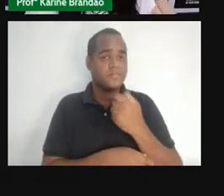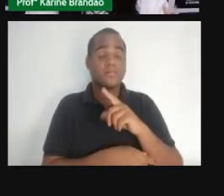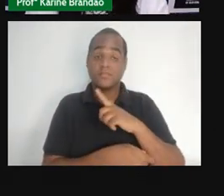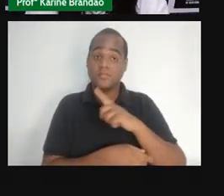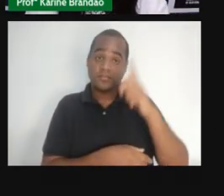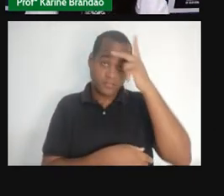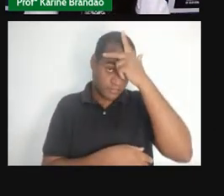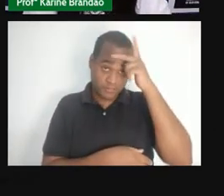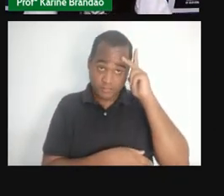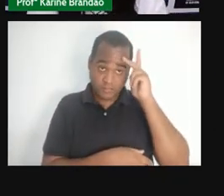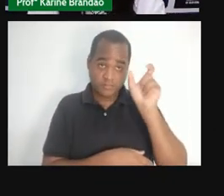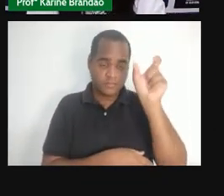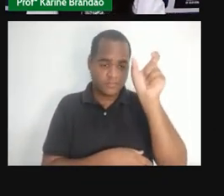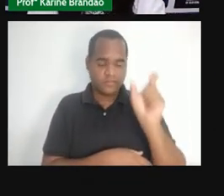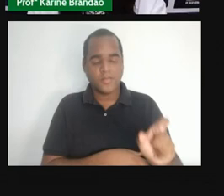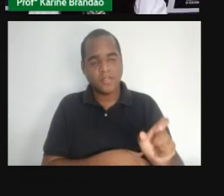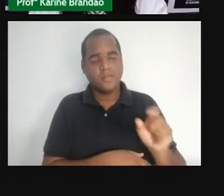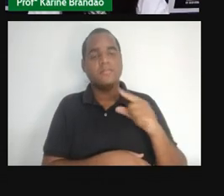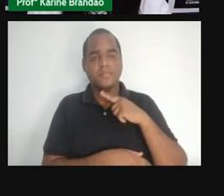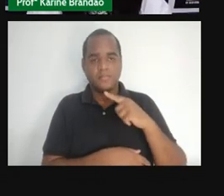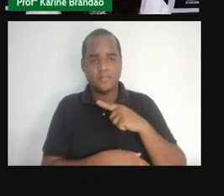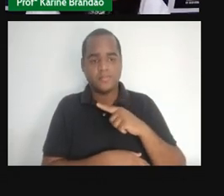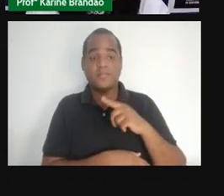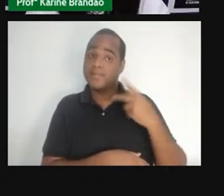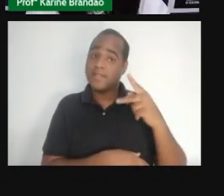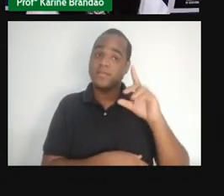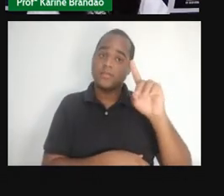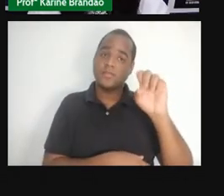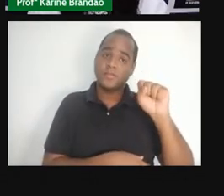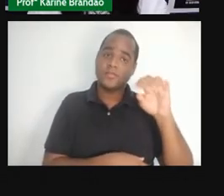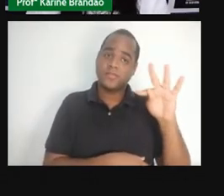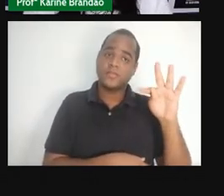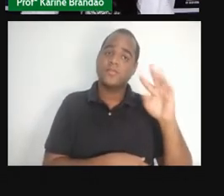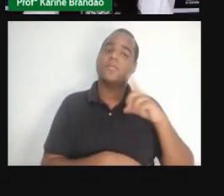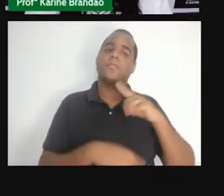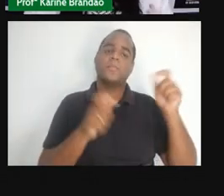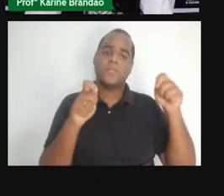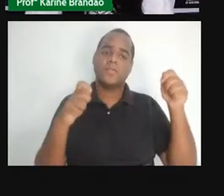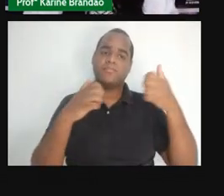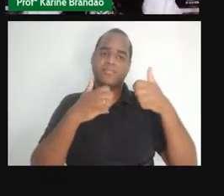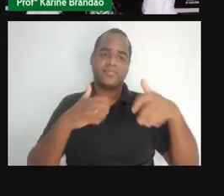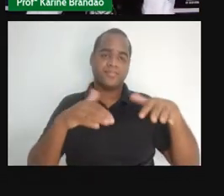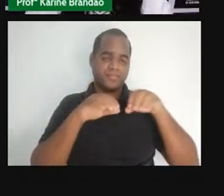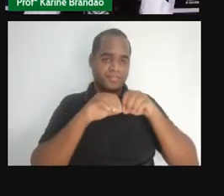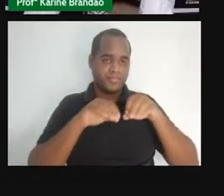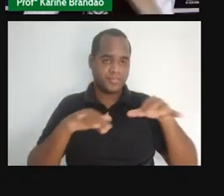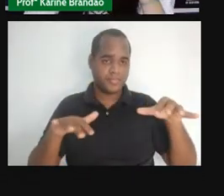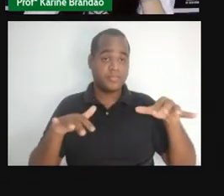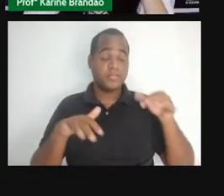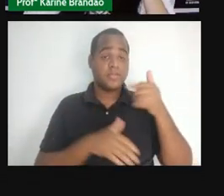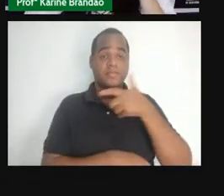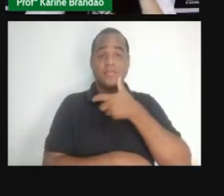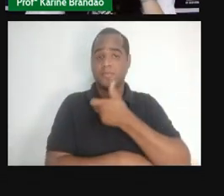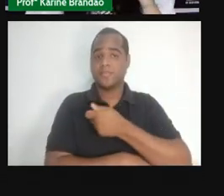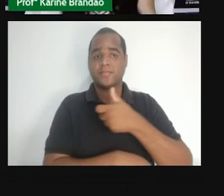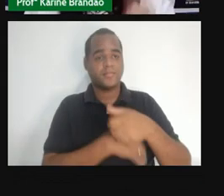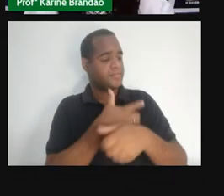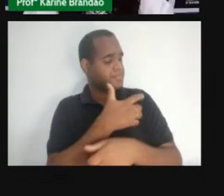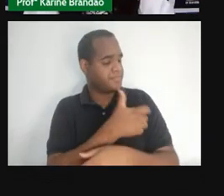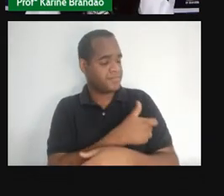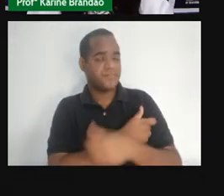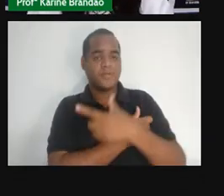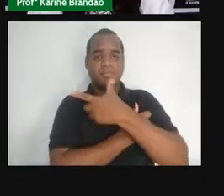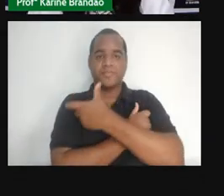ter contato, né, com os fluidos, principalmente com o sangue, né, Se uma pessoa tem uma